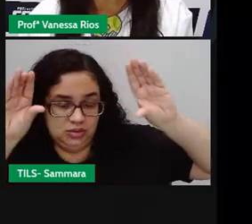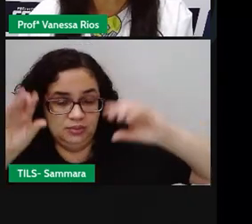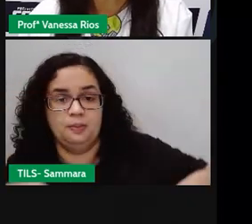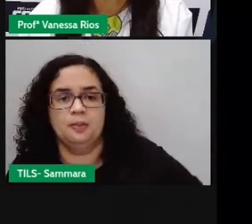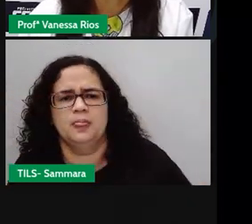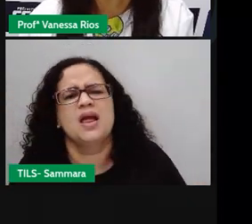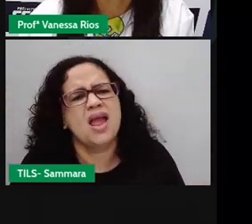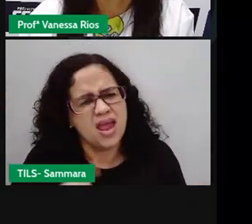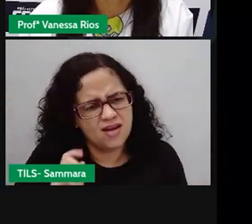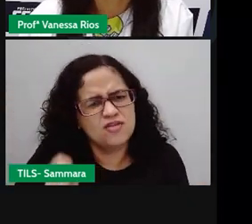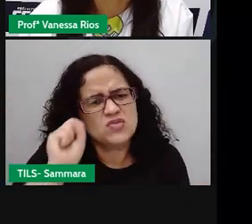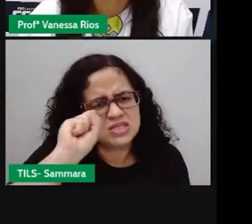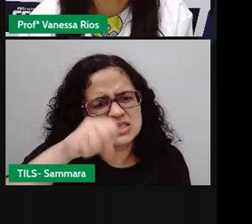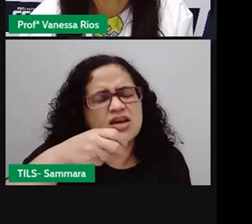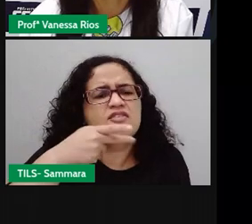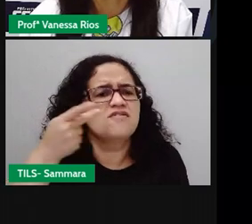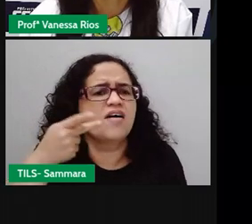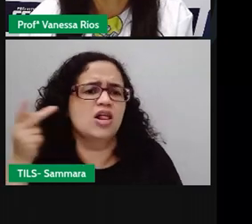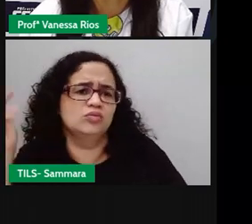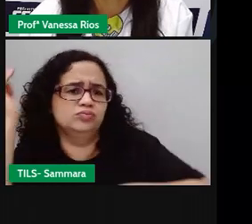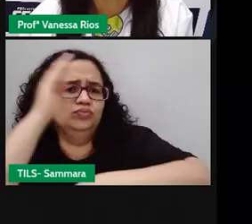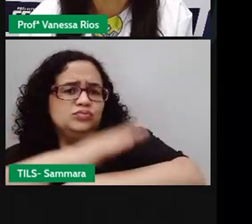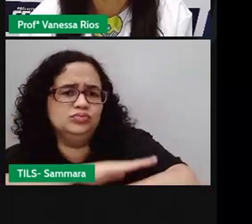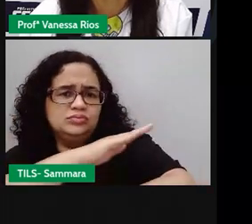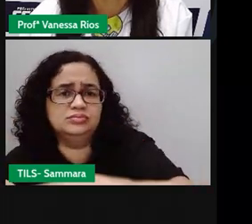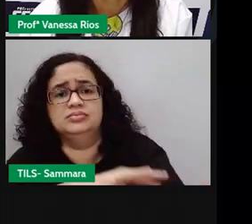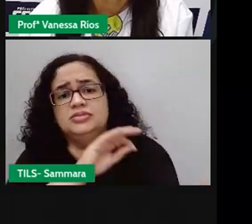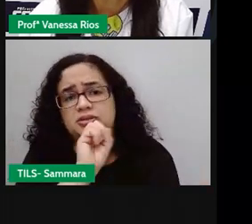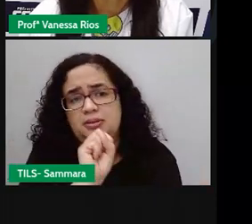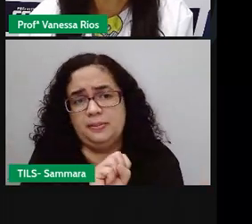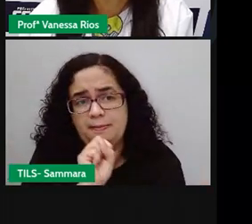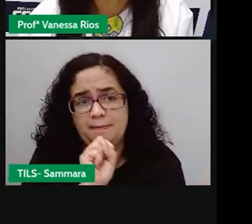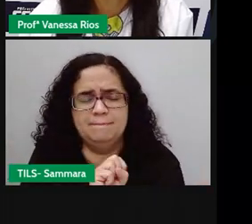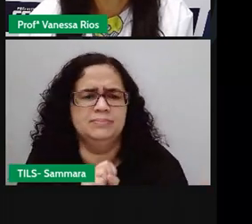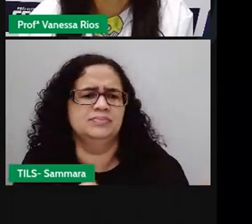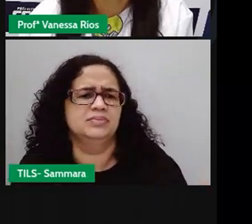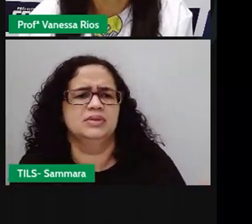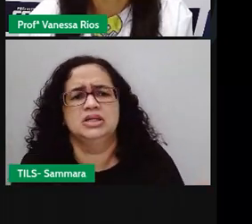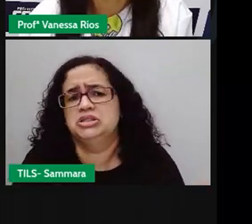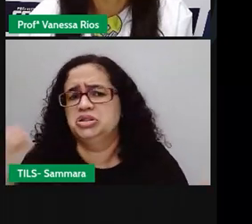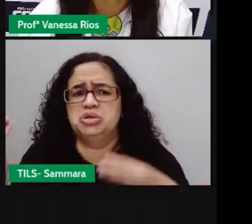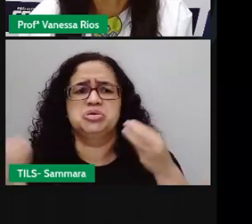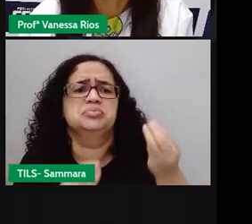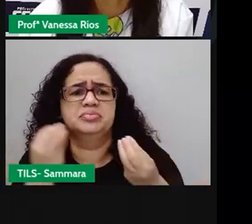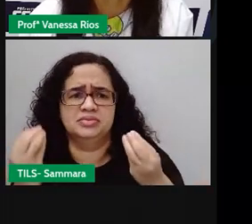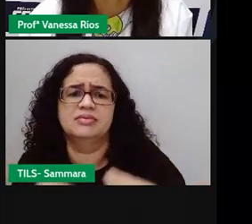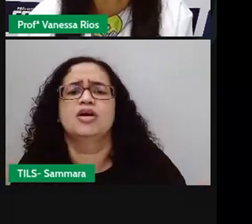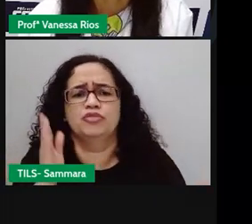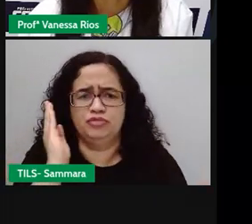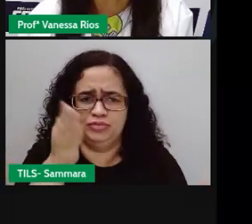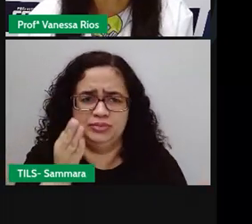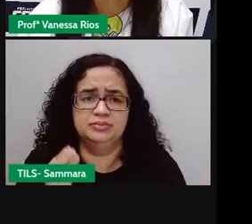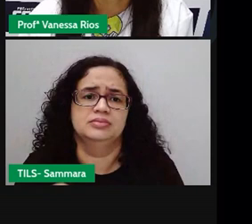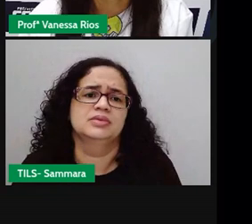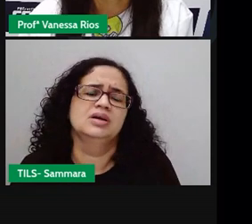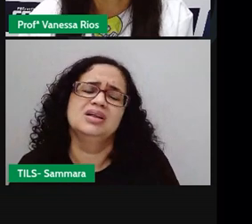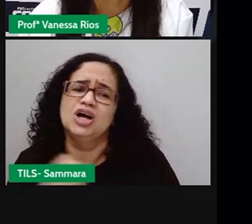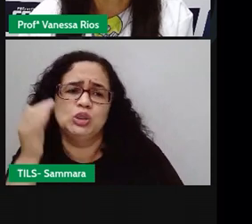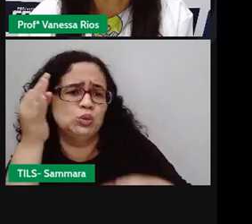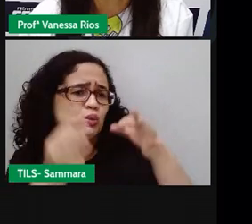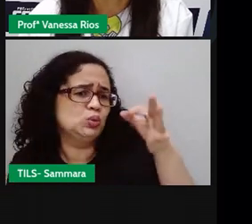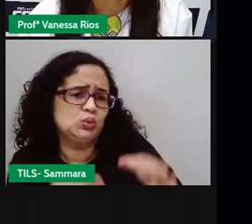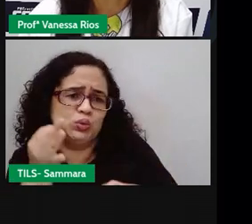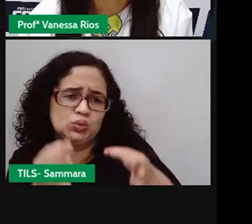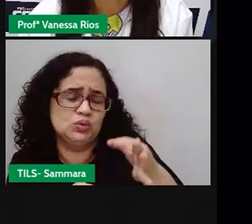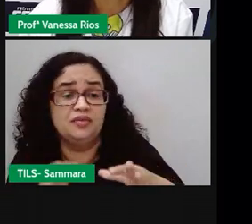Eu vou sim, dizia o sapo muito esperançoso. Ainda não sei como, mas irei. Não é justo